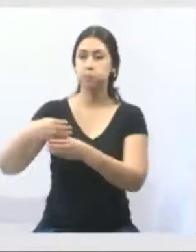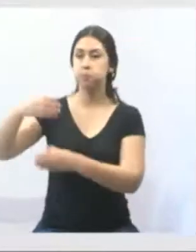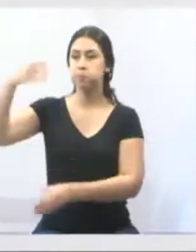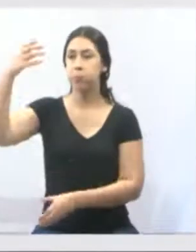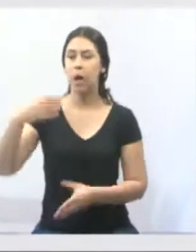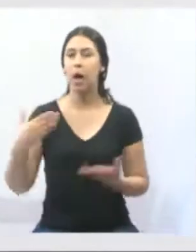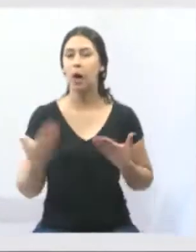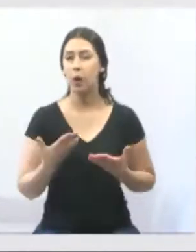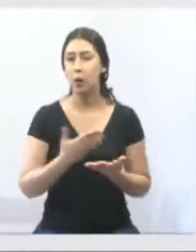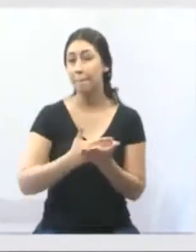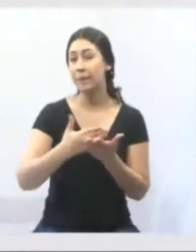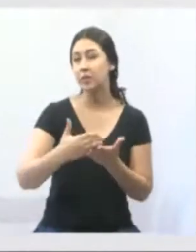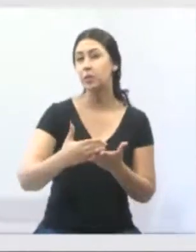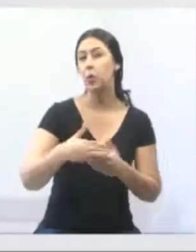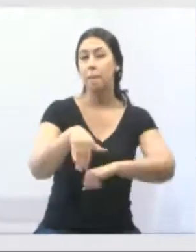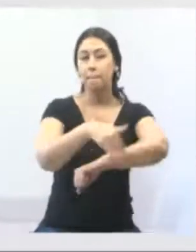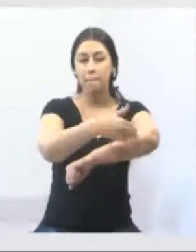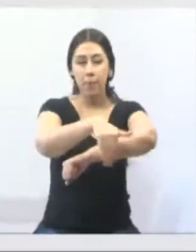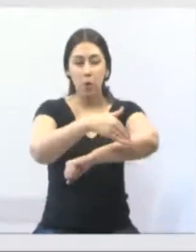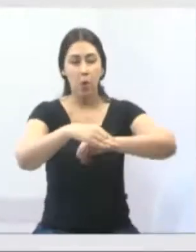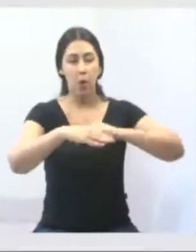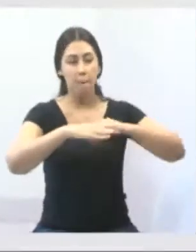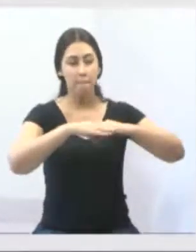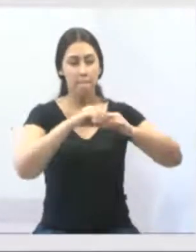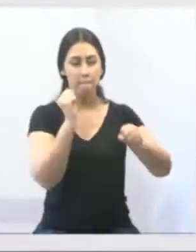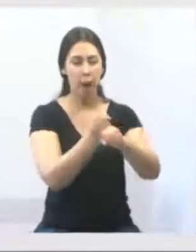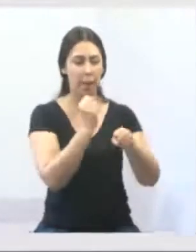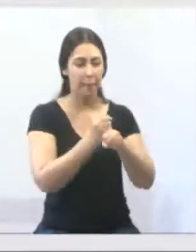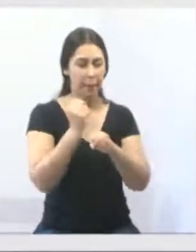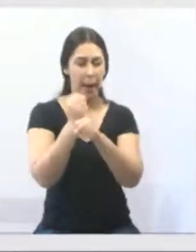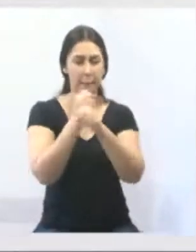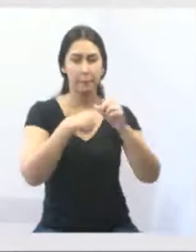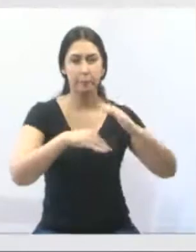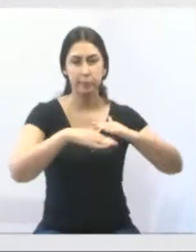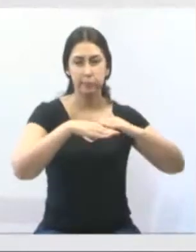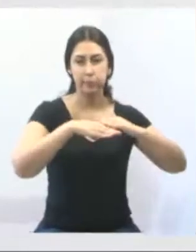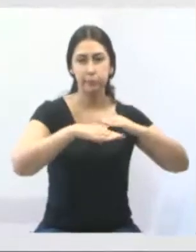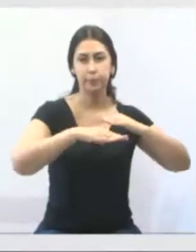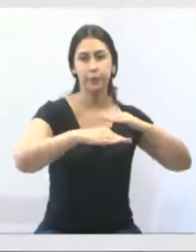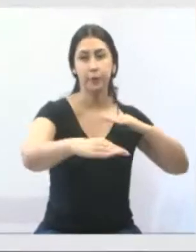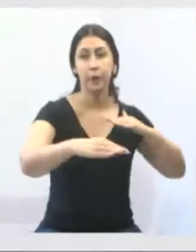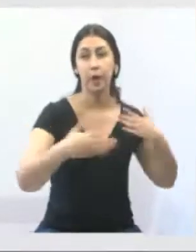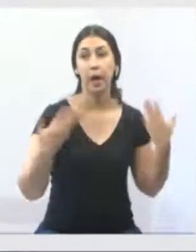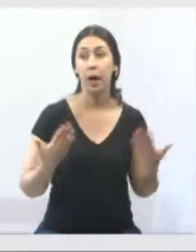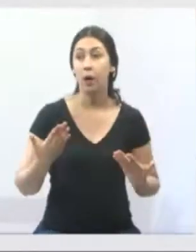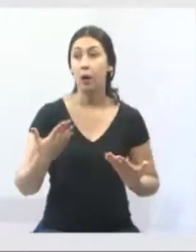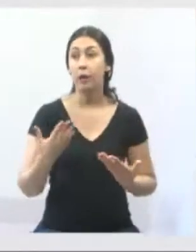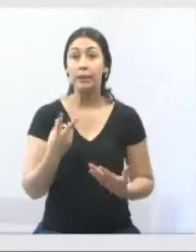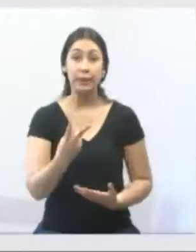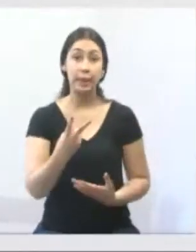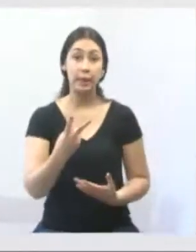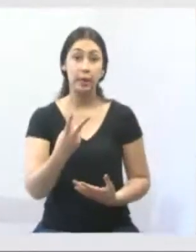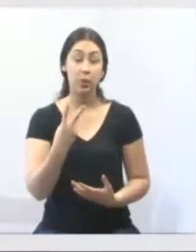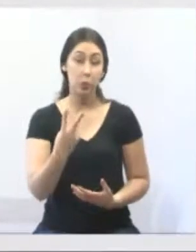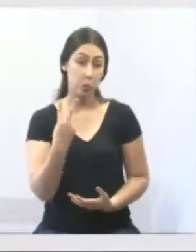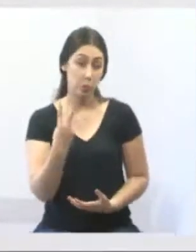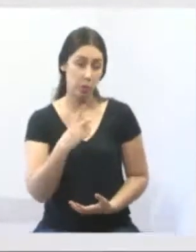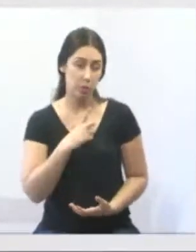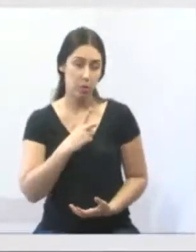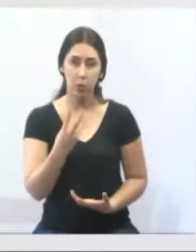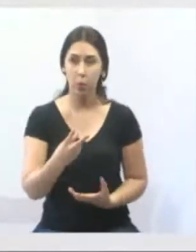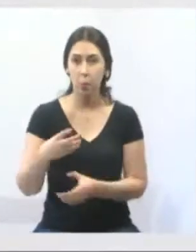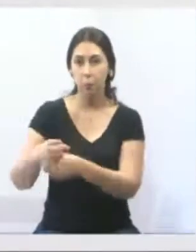a colocação de pavimentação, e esses dois pós ficaram bem na rua onde vai a guia.